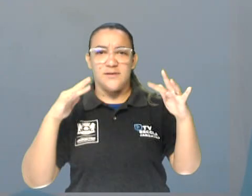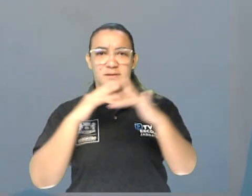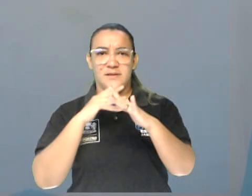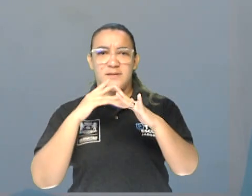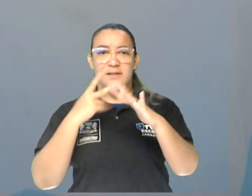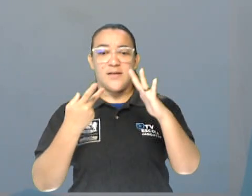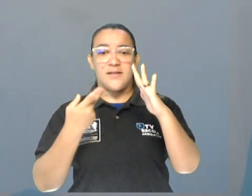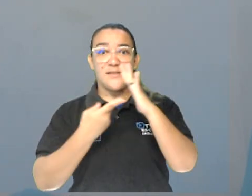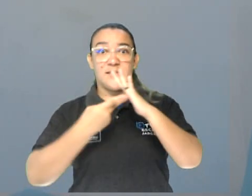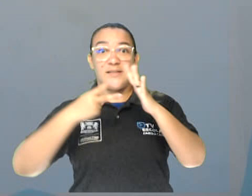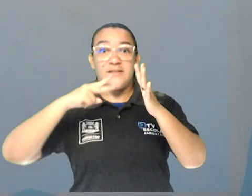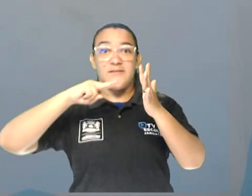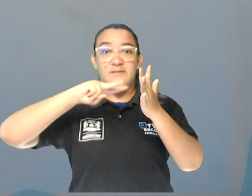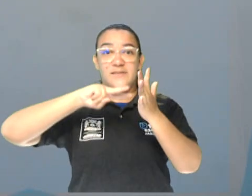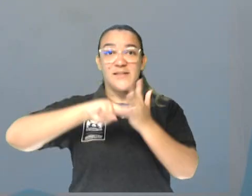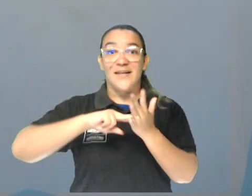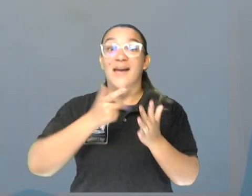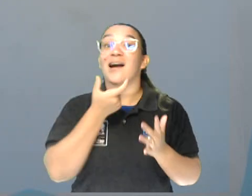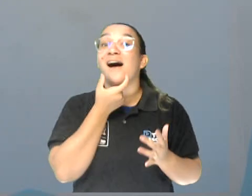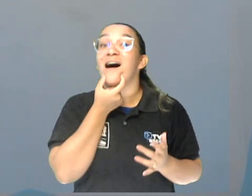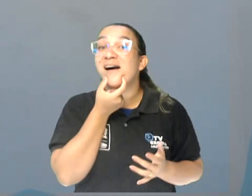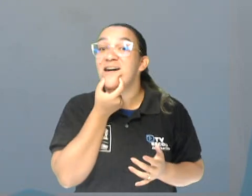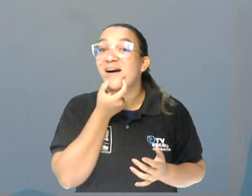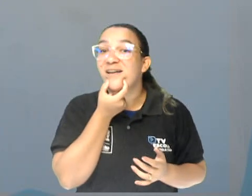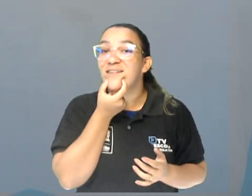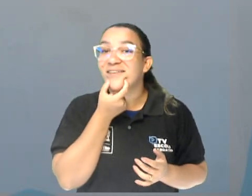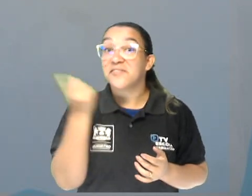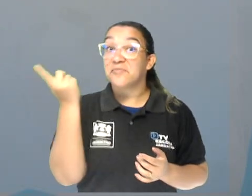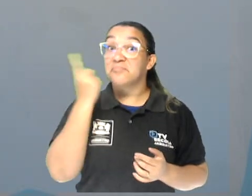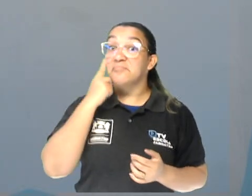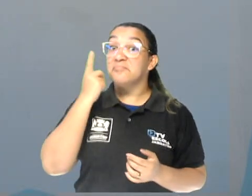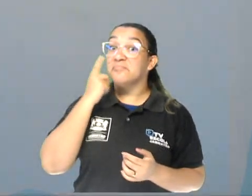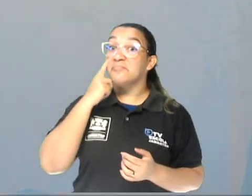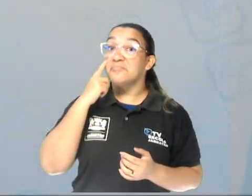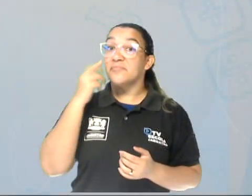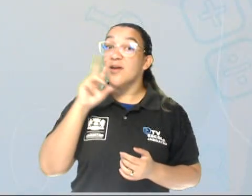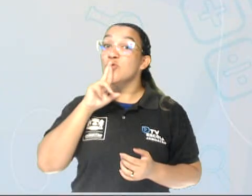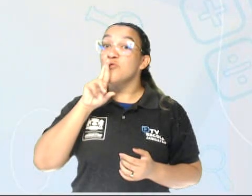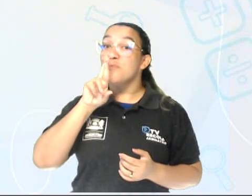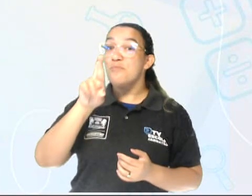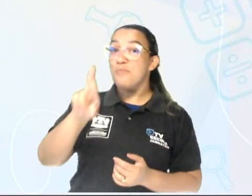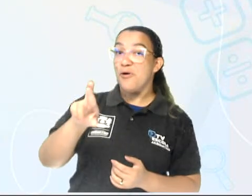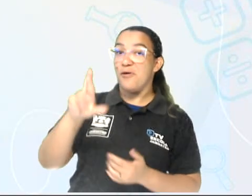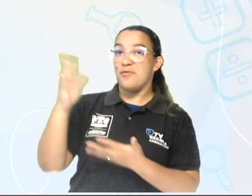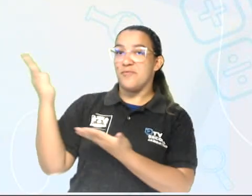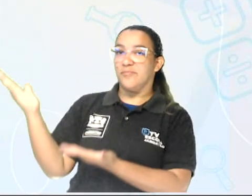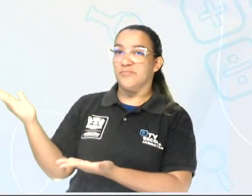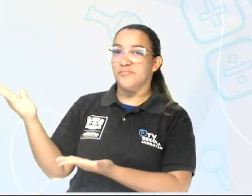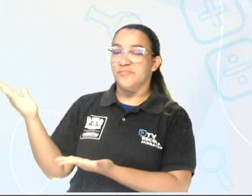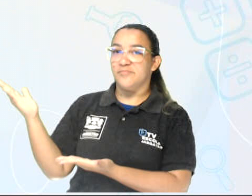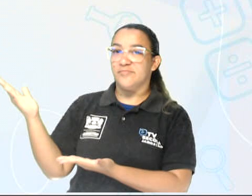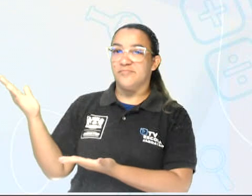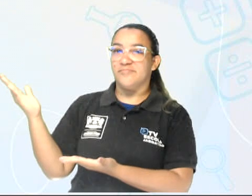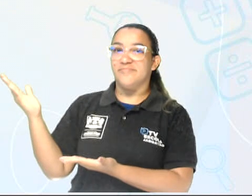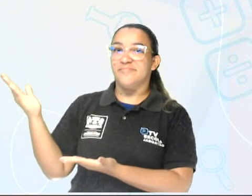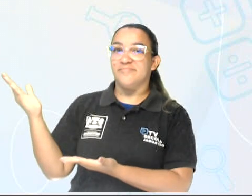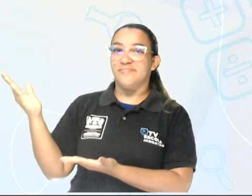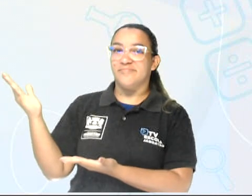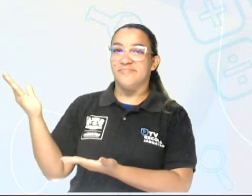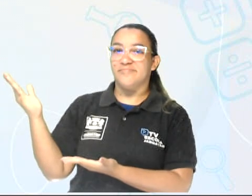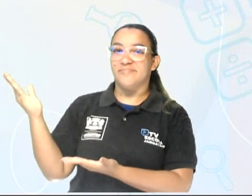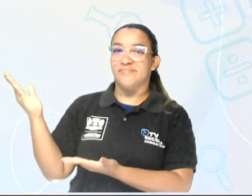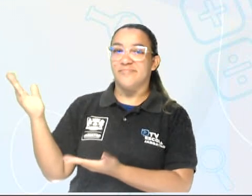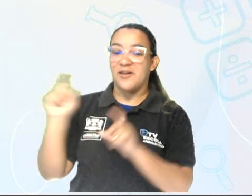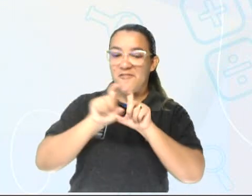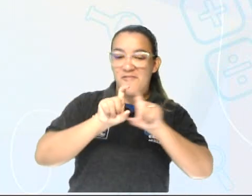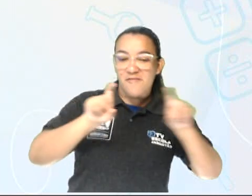para isso é justamente essa daqui, ó. There are three subway stations in my